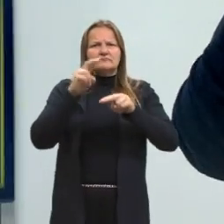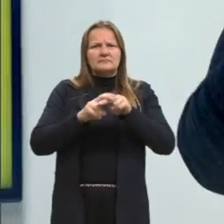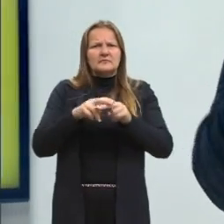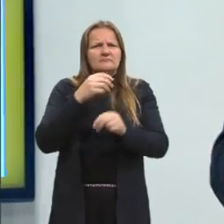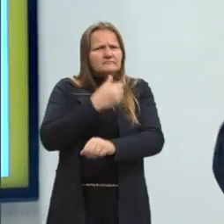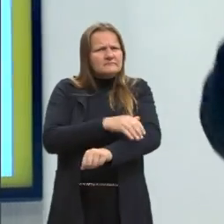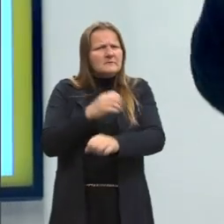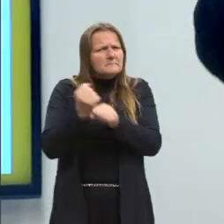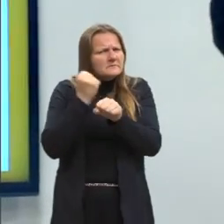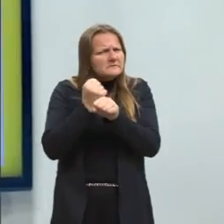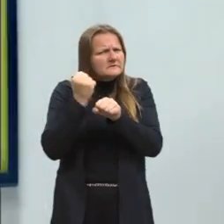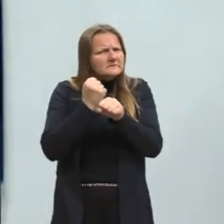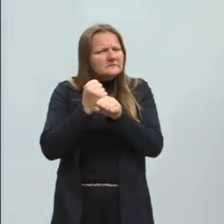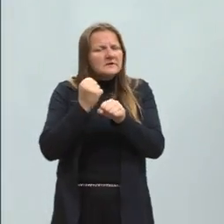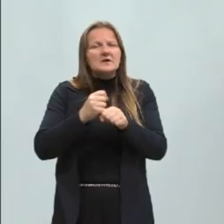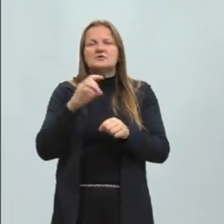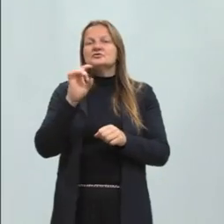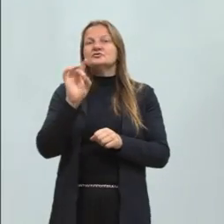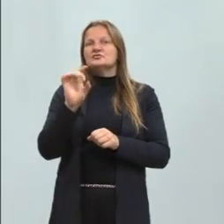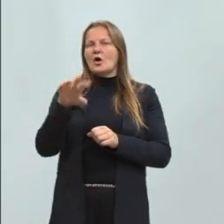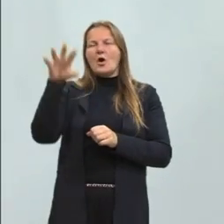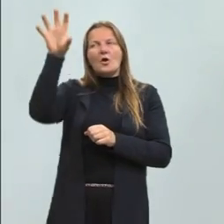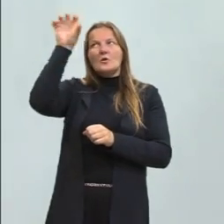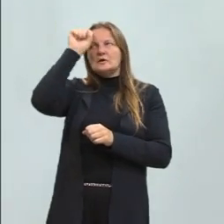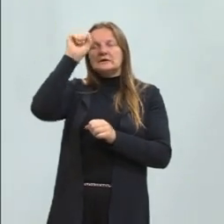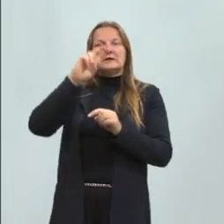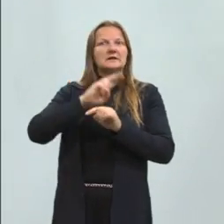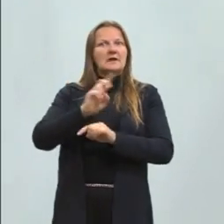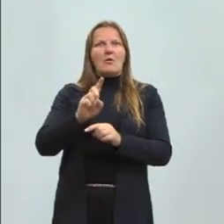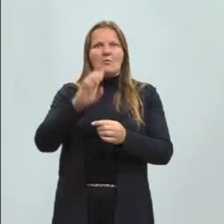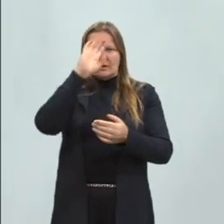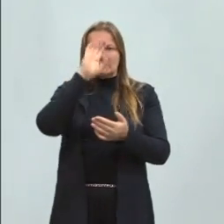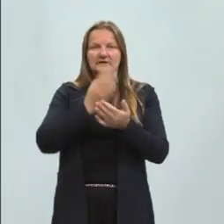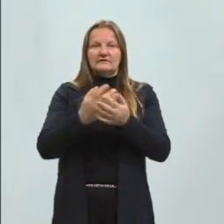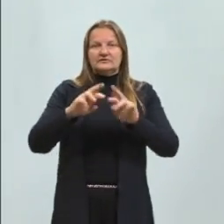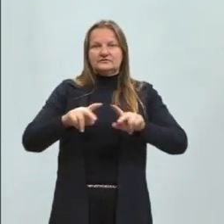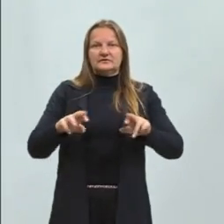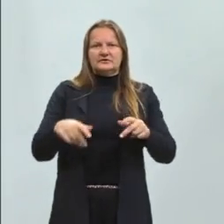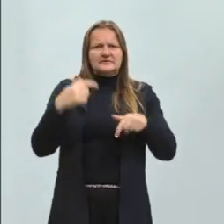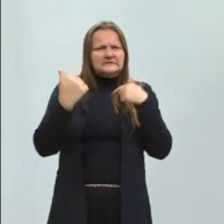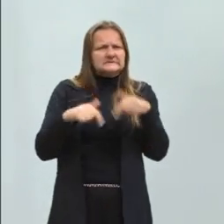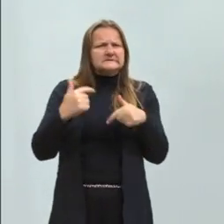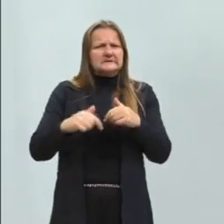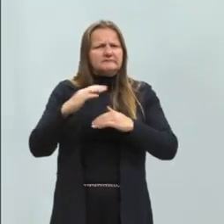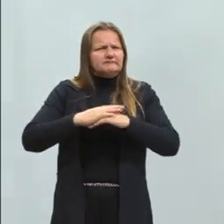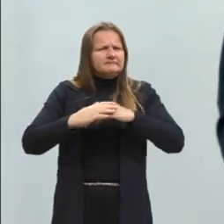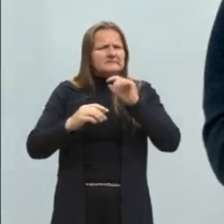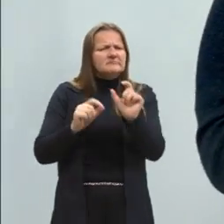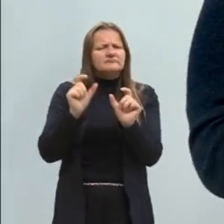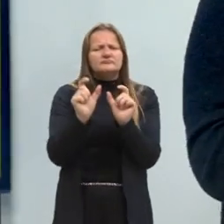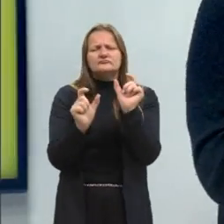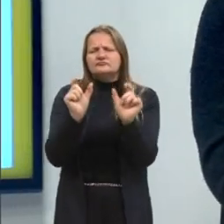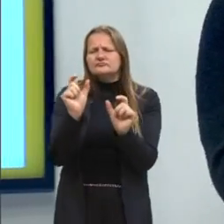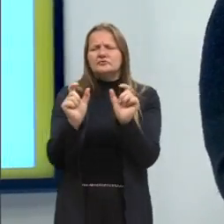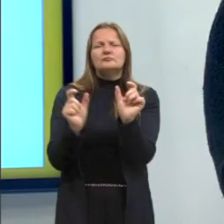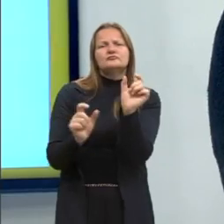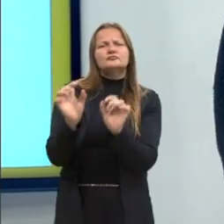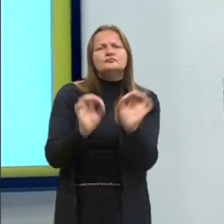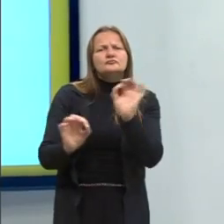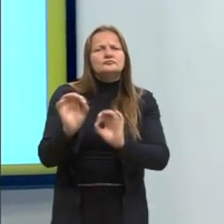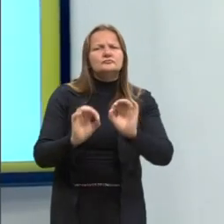tem que produzir, não vem apenas por inspiração, ele tem aquela questão do trabalho, da construção da